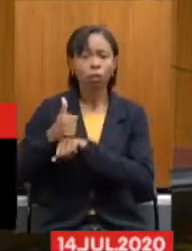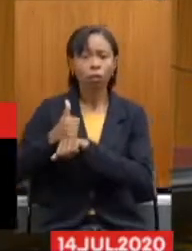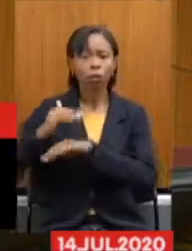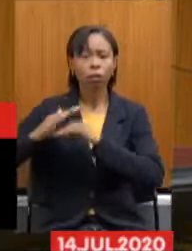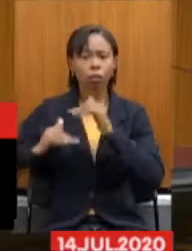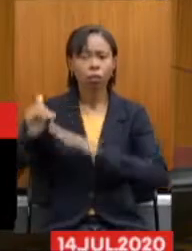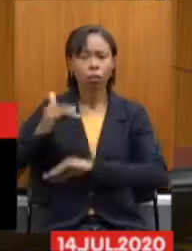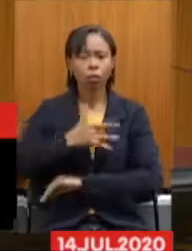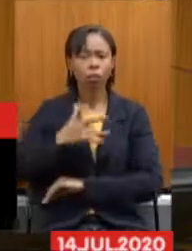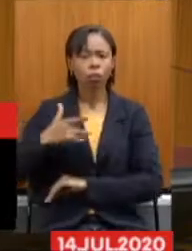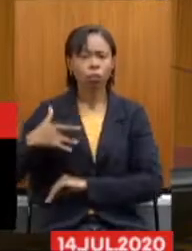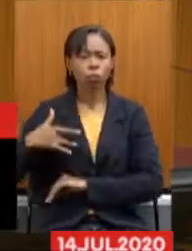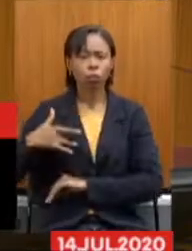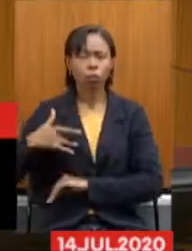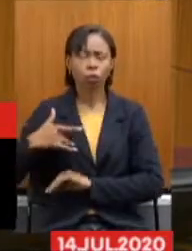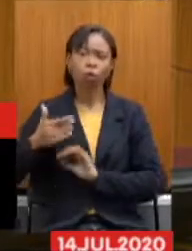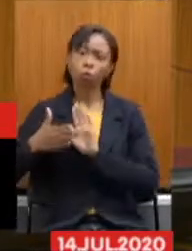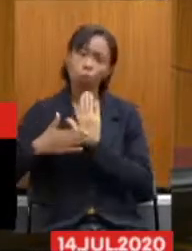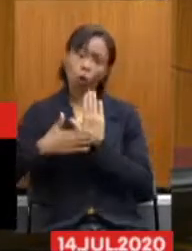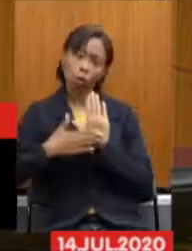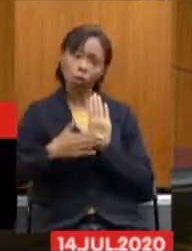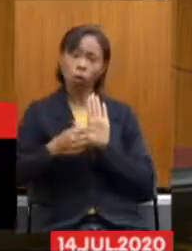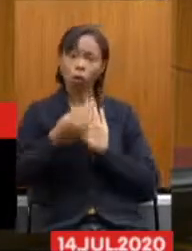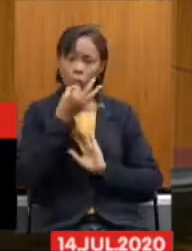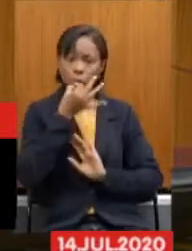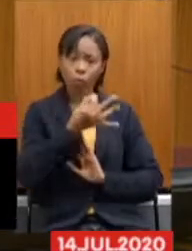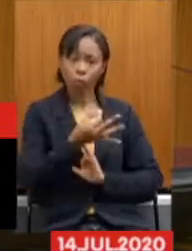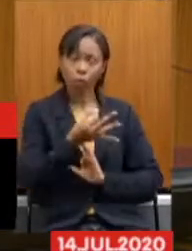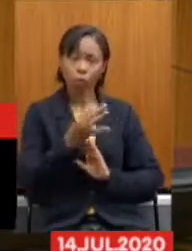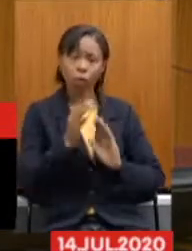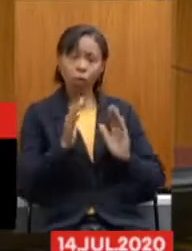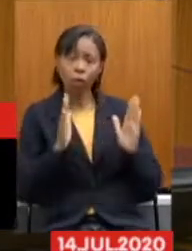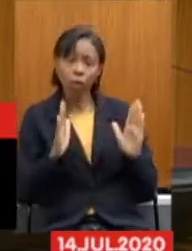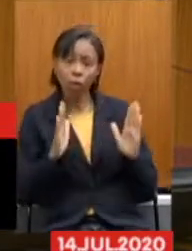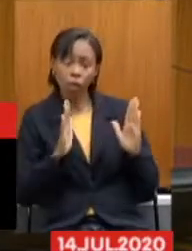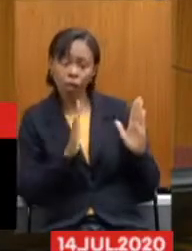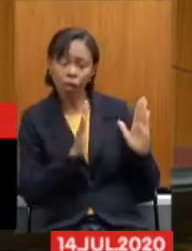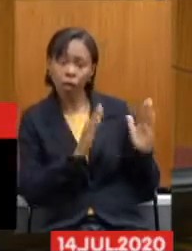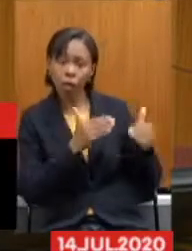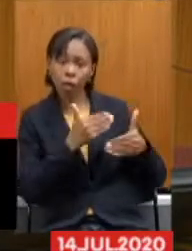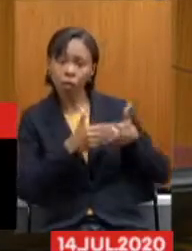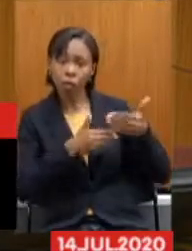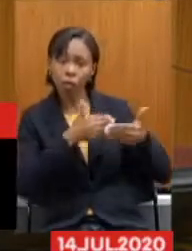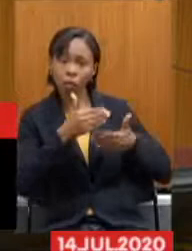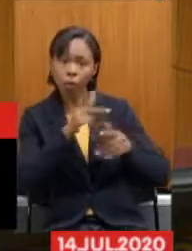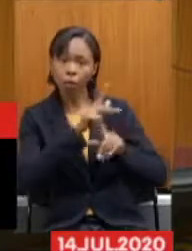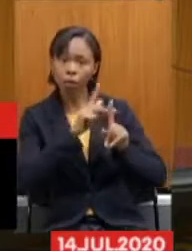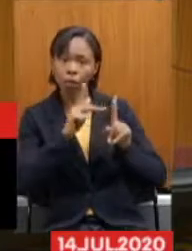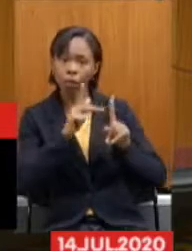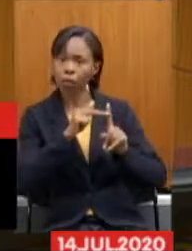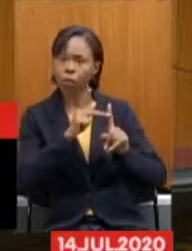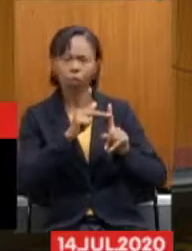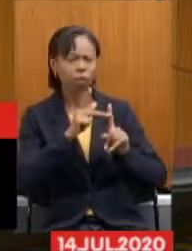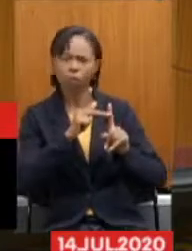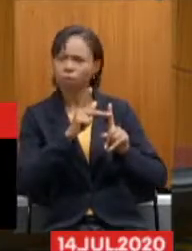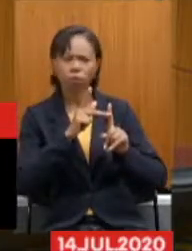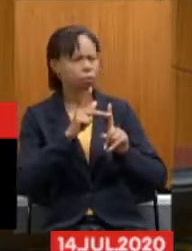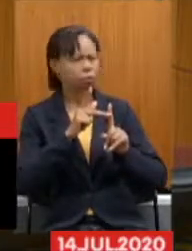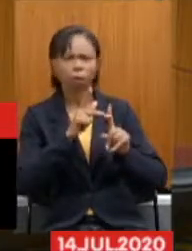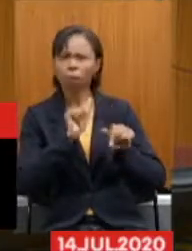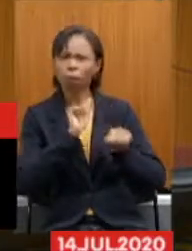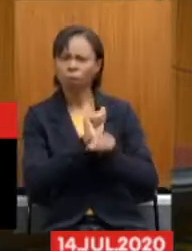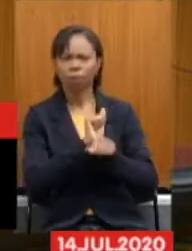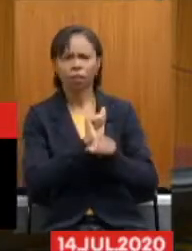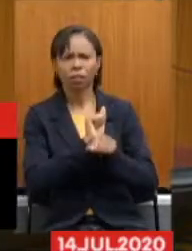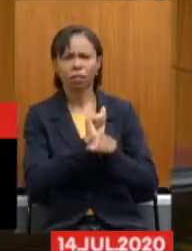tramitação não ocorra desse projeto durante esse período e que vocês se envolvam na